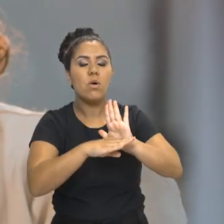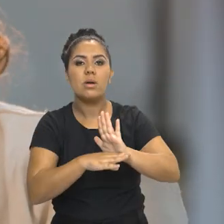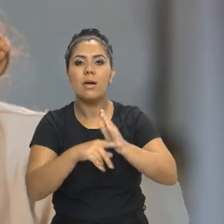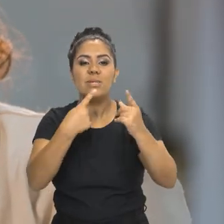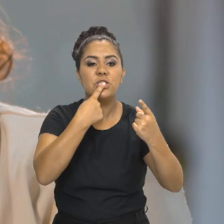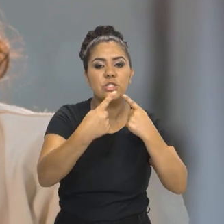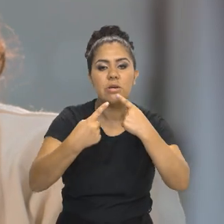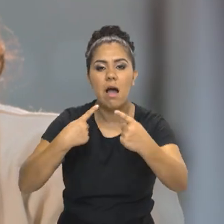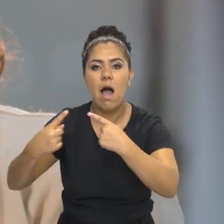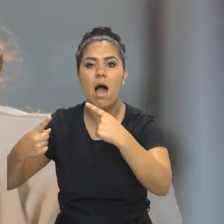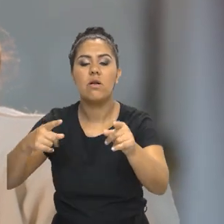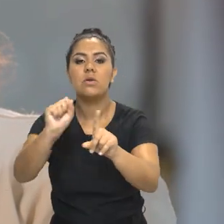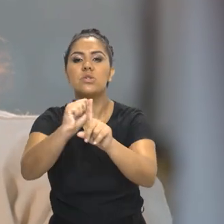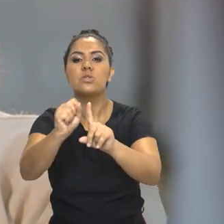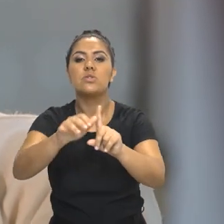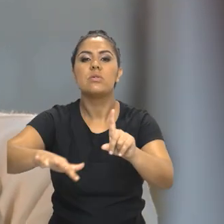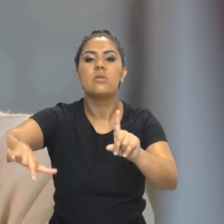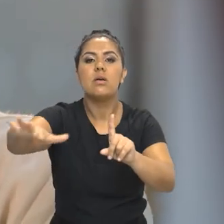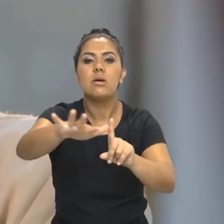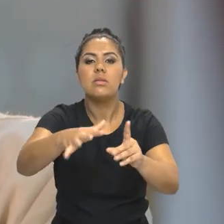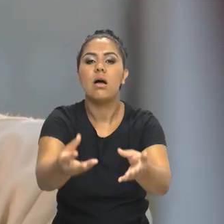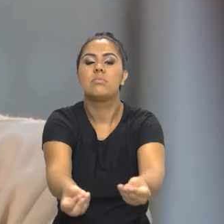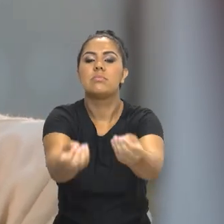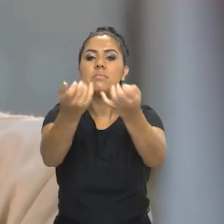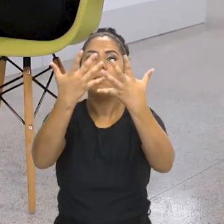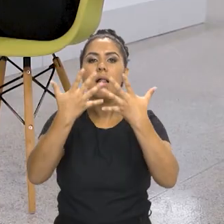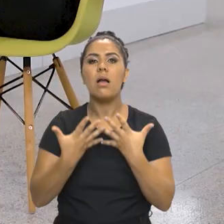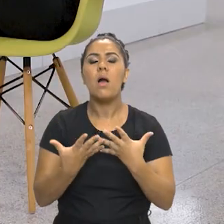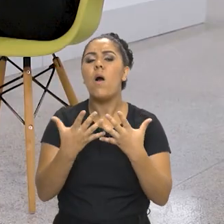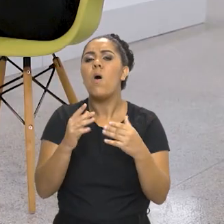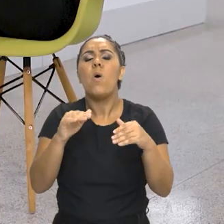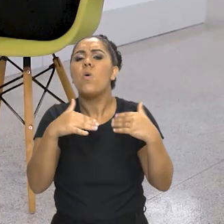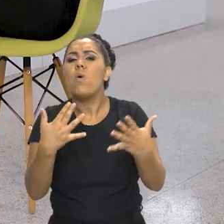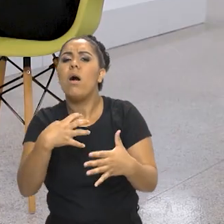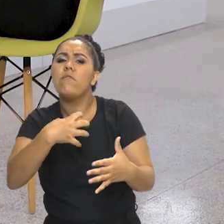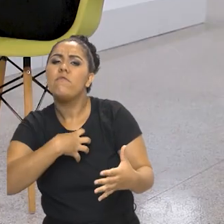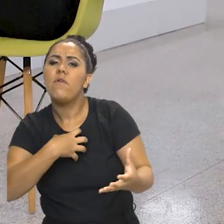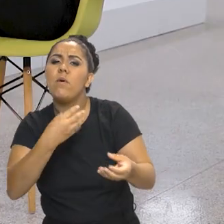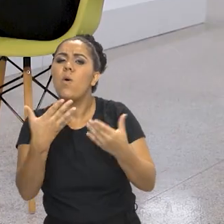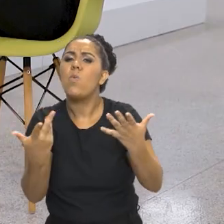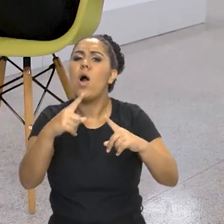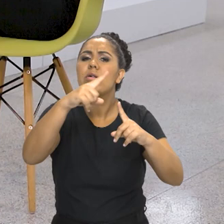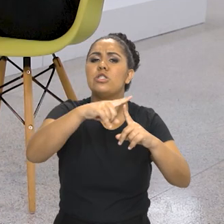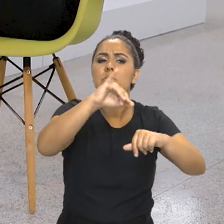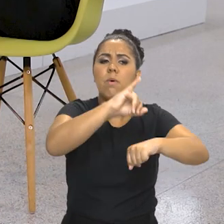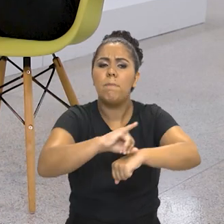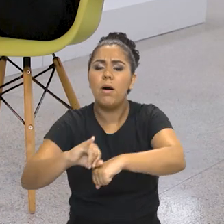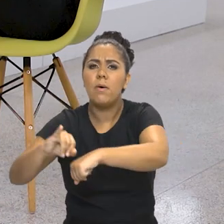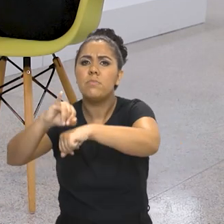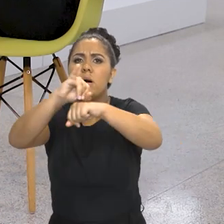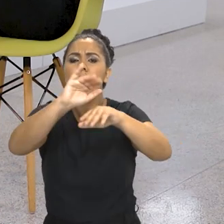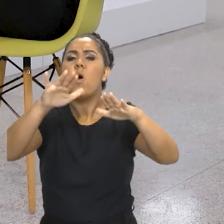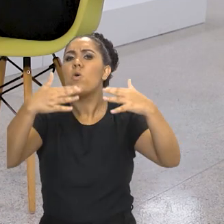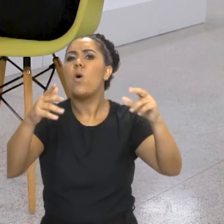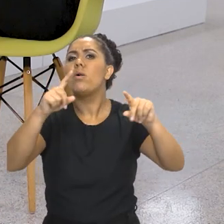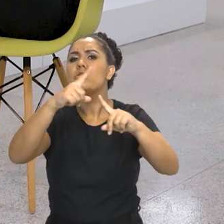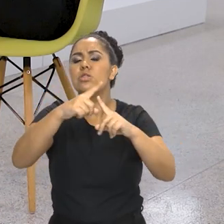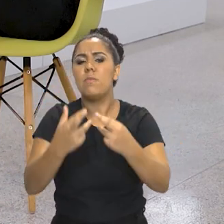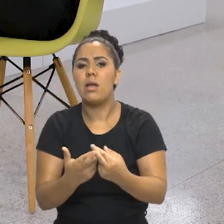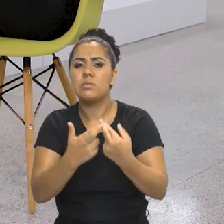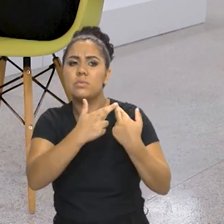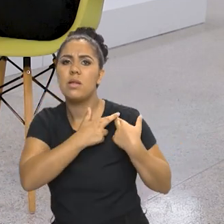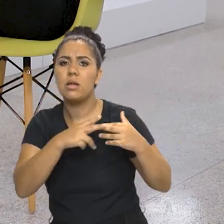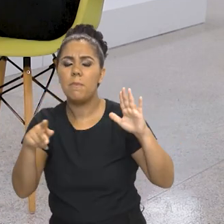escuta da sociedade para a gente pensar o que é esse museu, qual vai ser o formato, qual vai ser seu acervo, que responsabilidades sociais